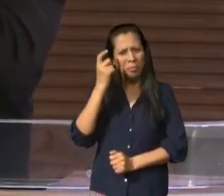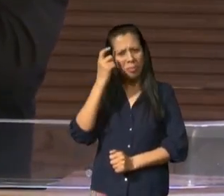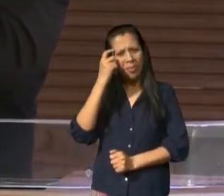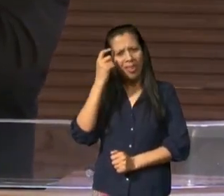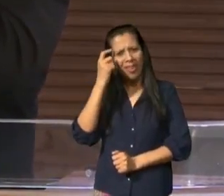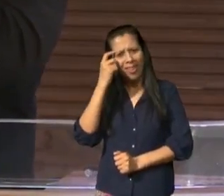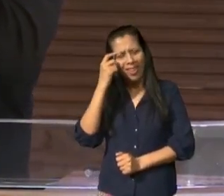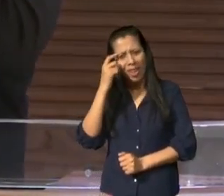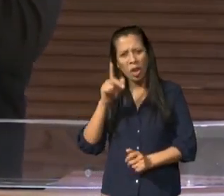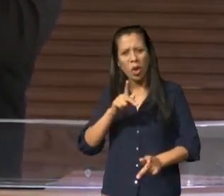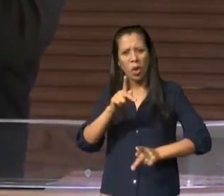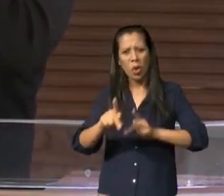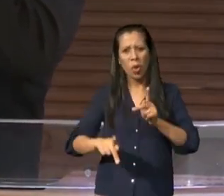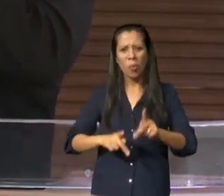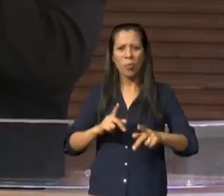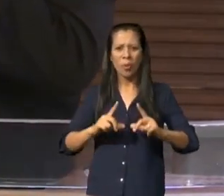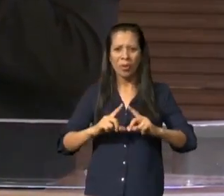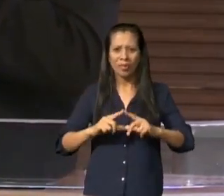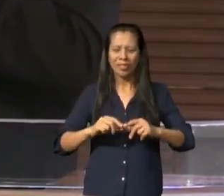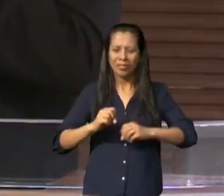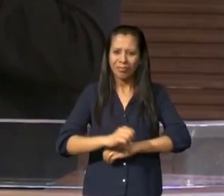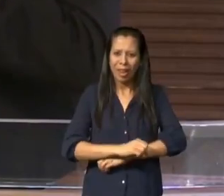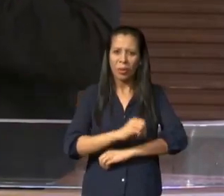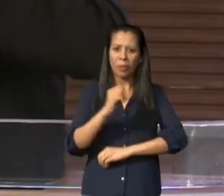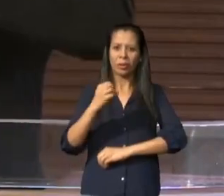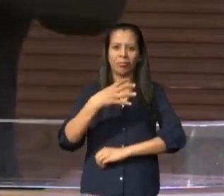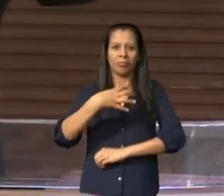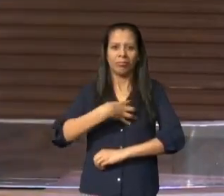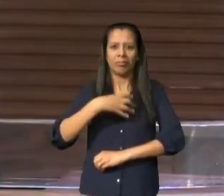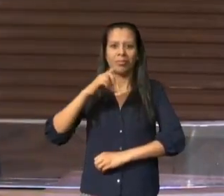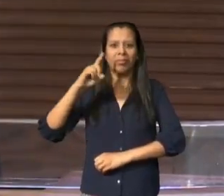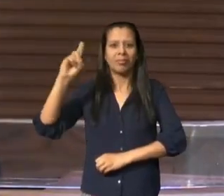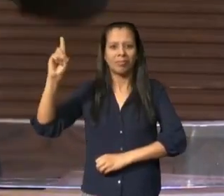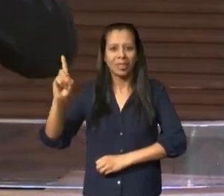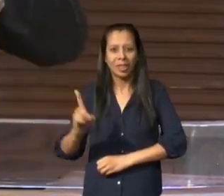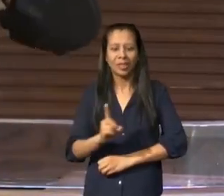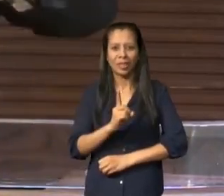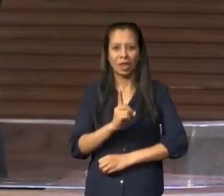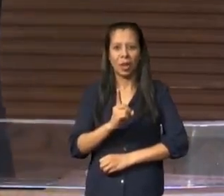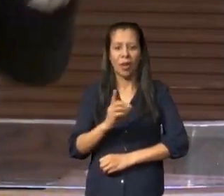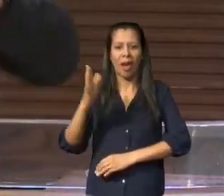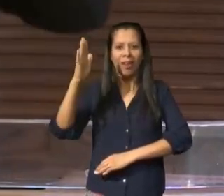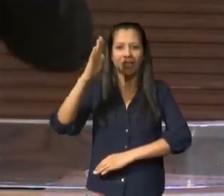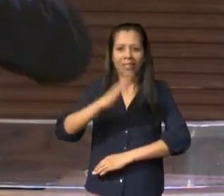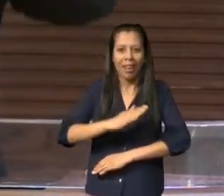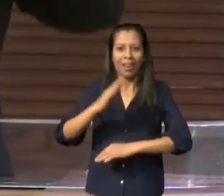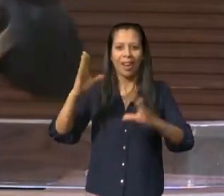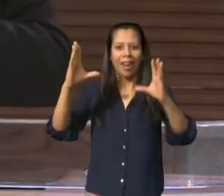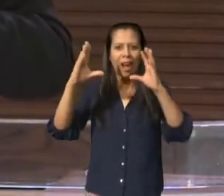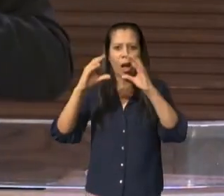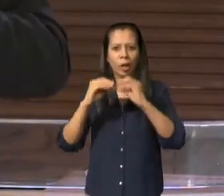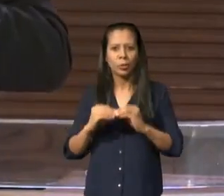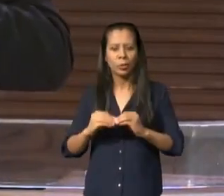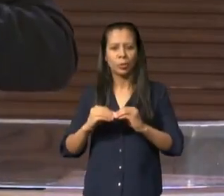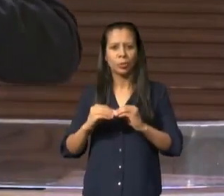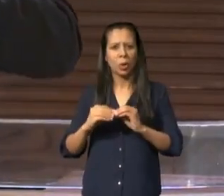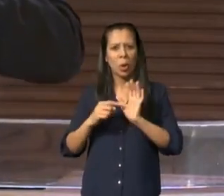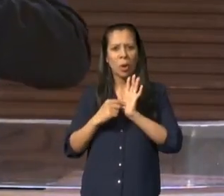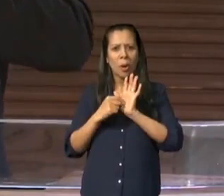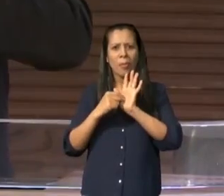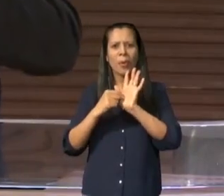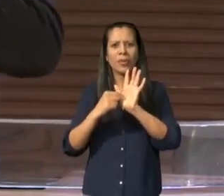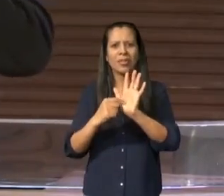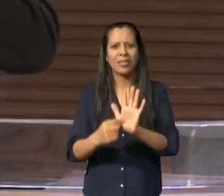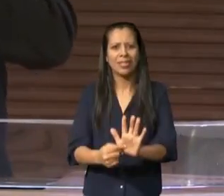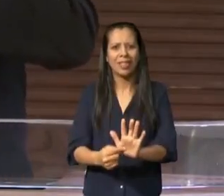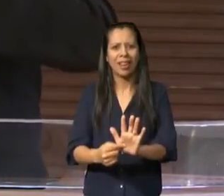noite eu queria estar lá porque se eu tivesse hoje todas essas confirmações de que